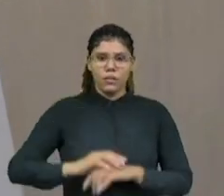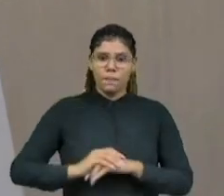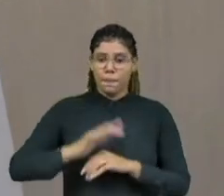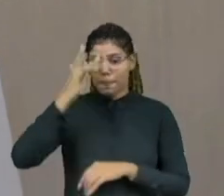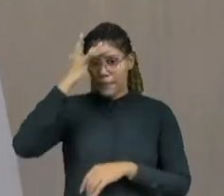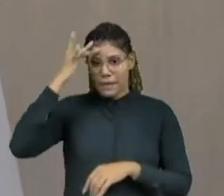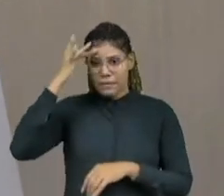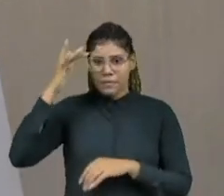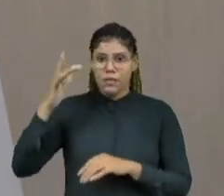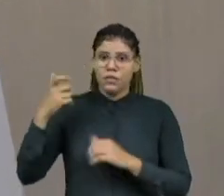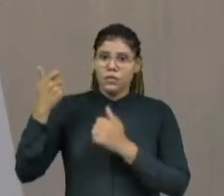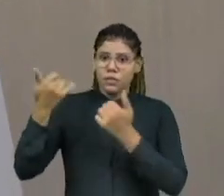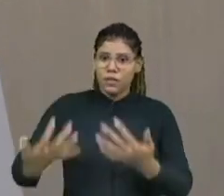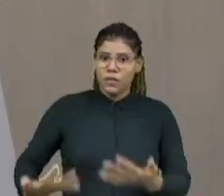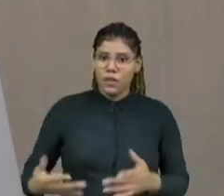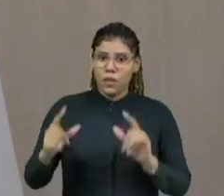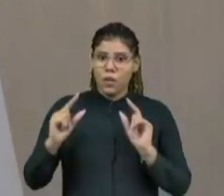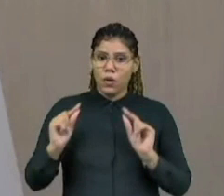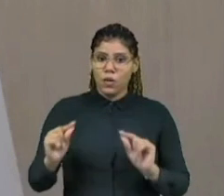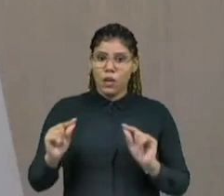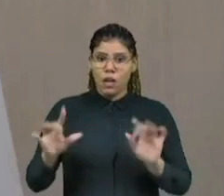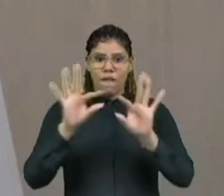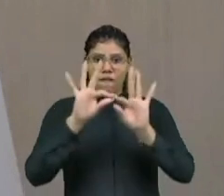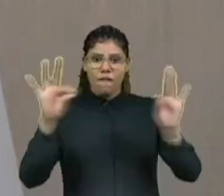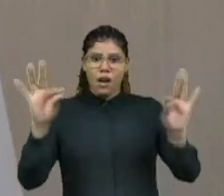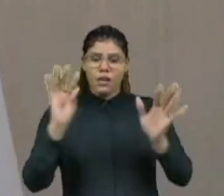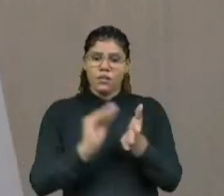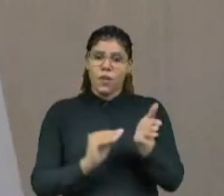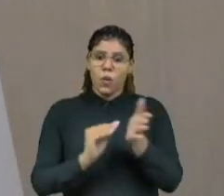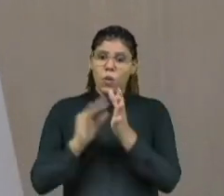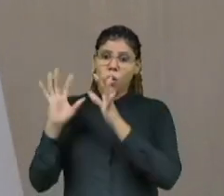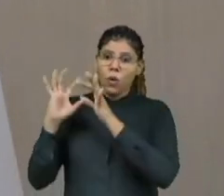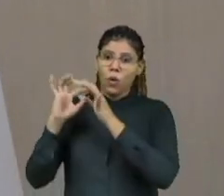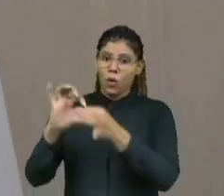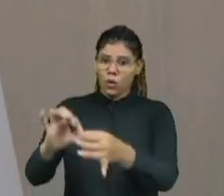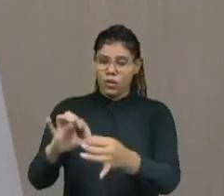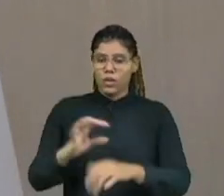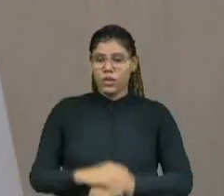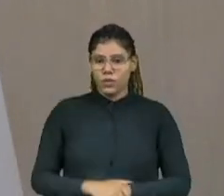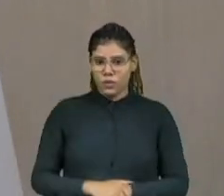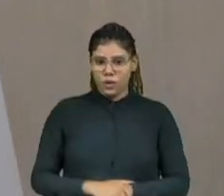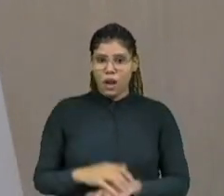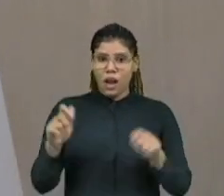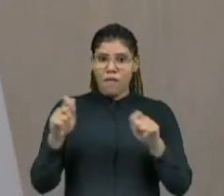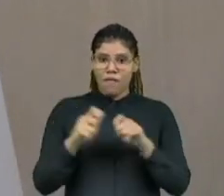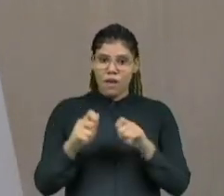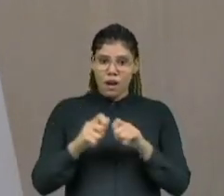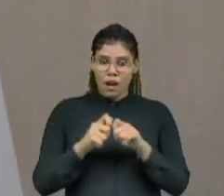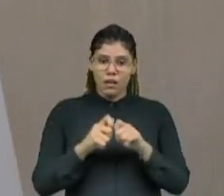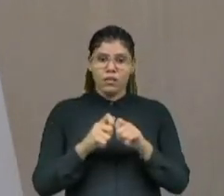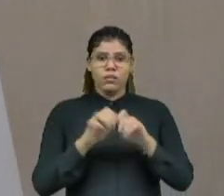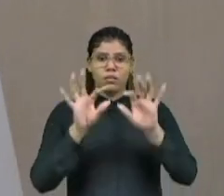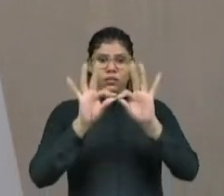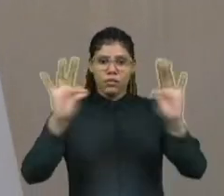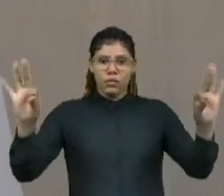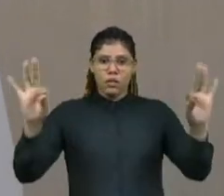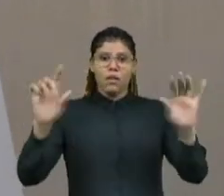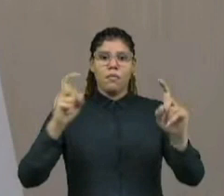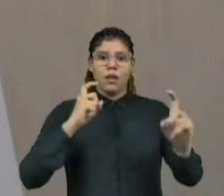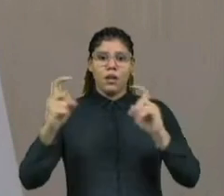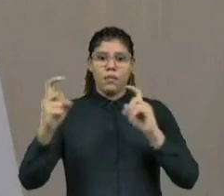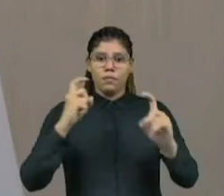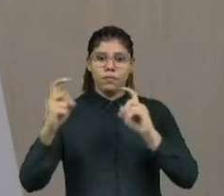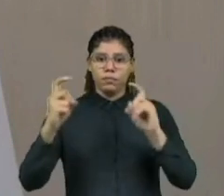querido apóstolo, que a frase foi tirada de contexto, que a frase foi feita para se fazer uma discussão, fazer as pessoas